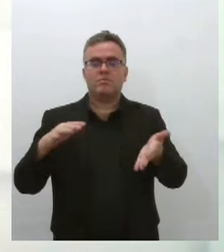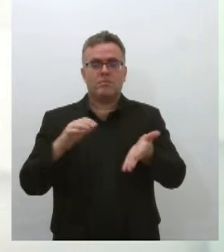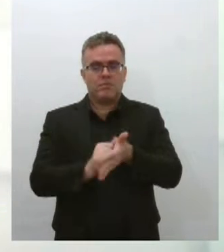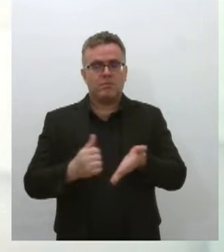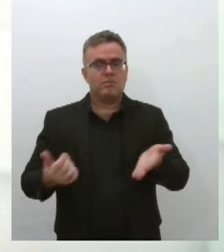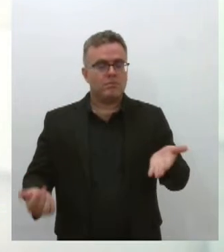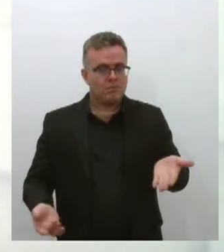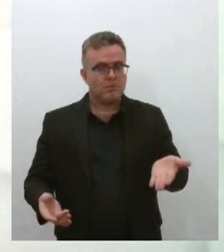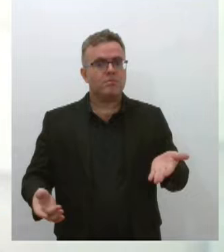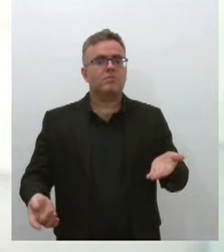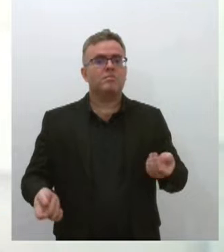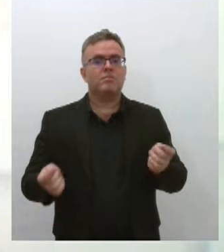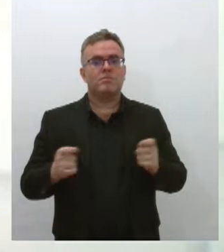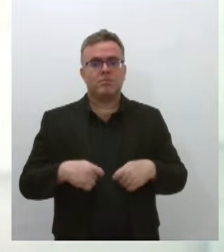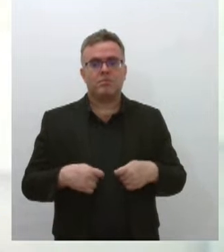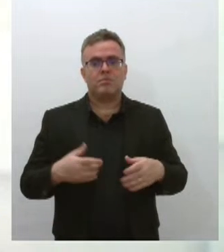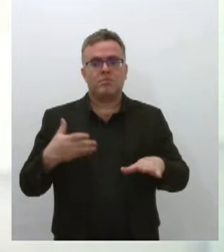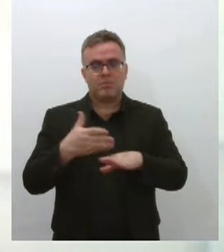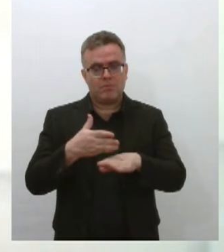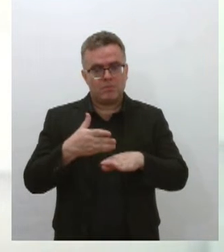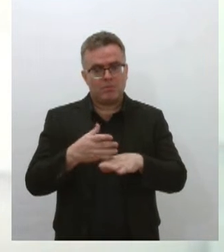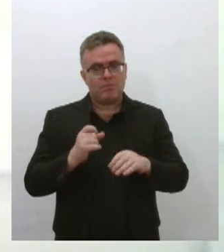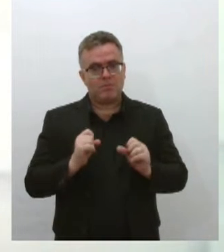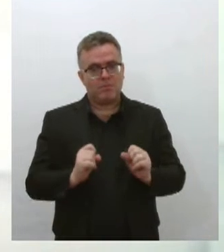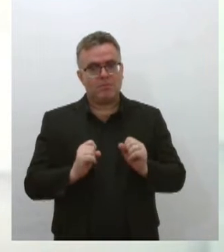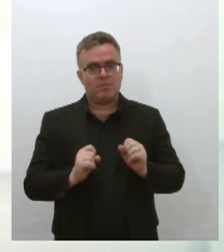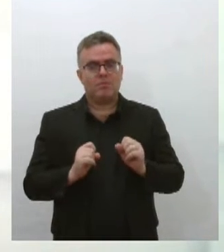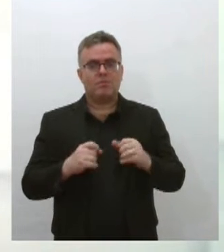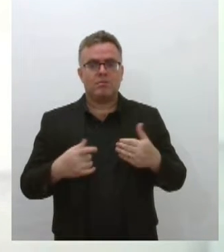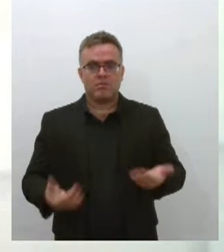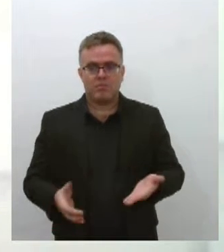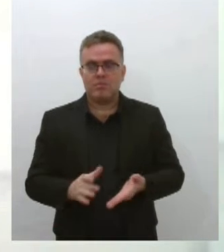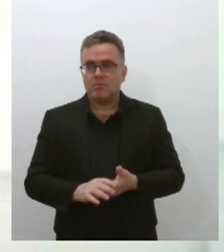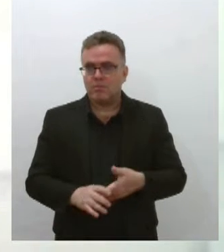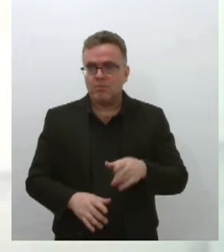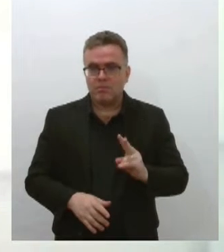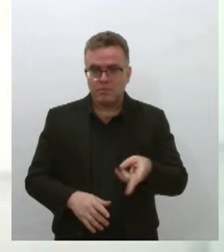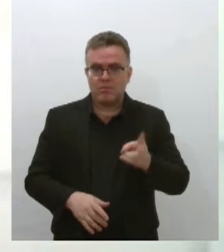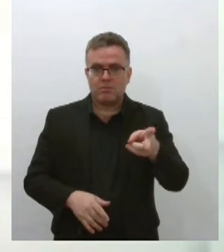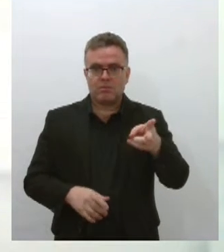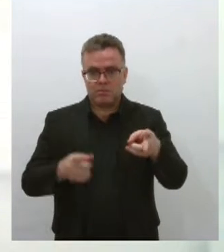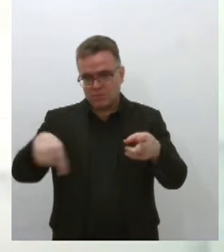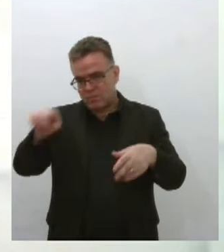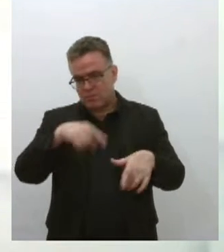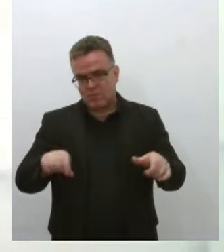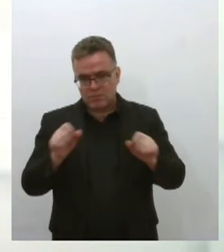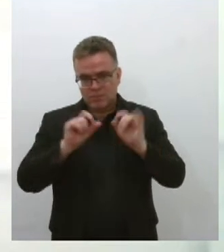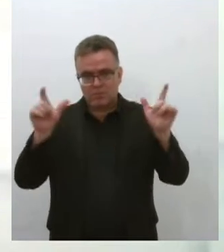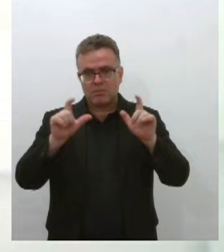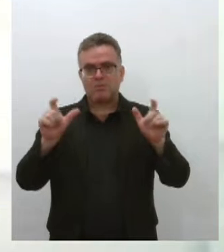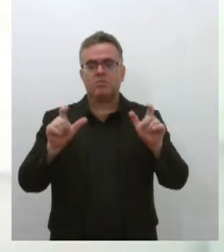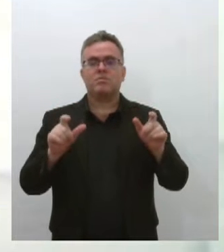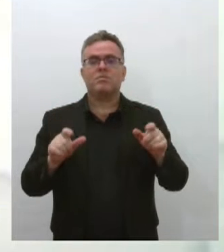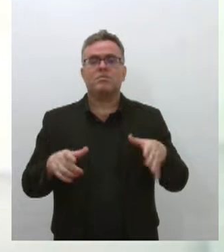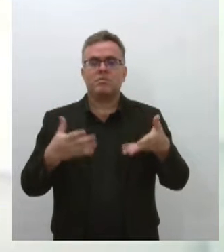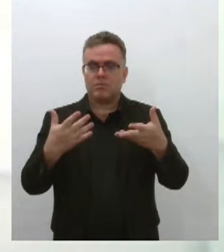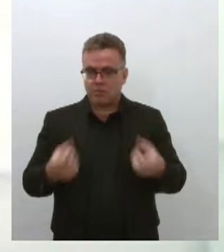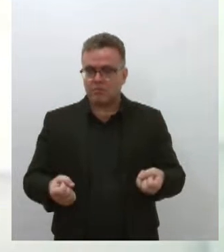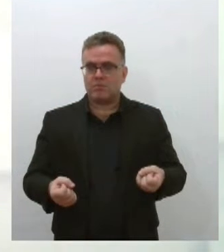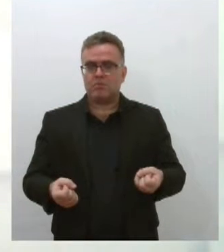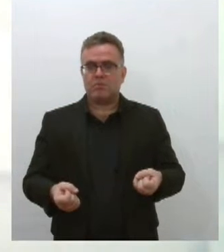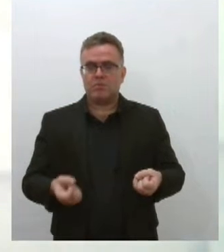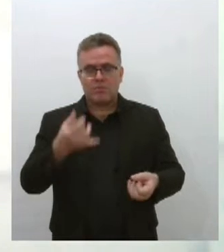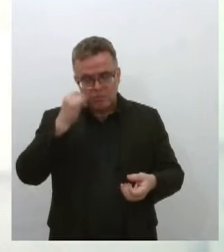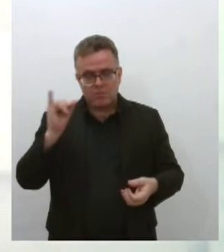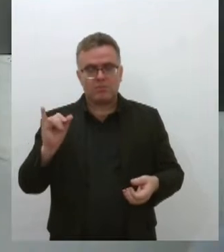Já no Instagram, Denise, arroba a Assembleia Segip. Então, fica aí o alerta. Chamando a atenção novamente, vamos combater o mosquito Aedes aegypti.